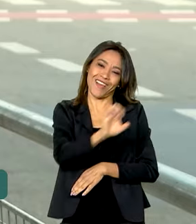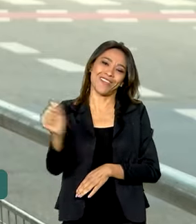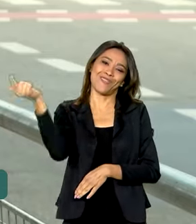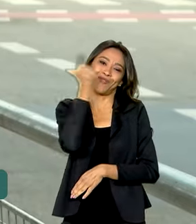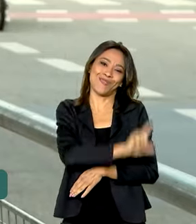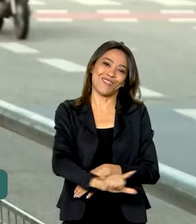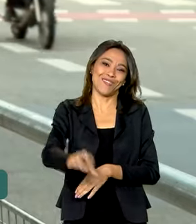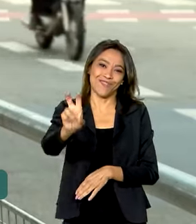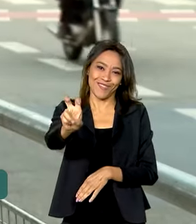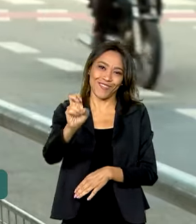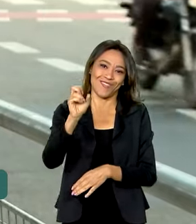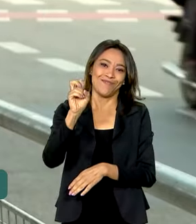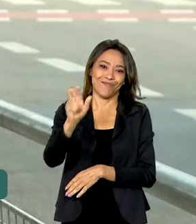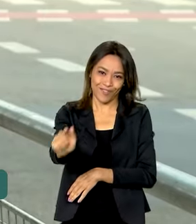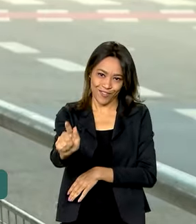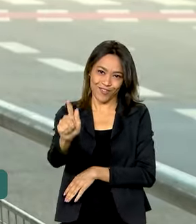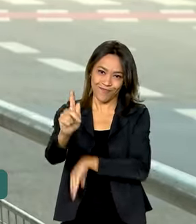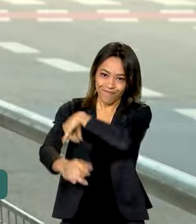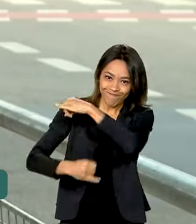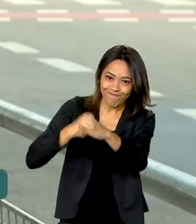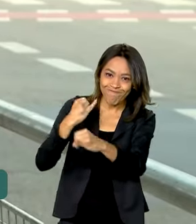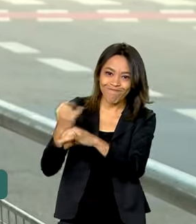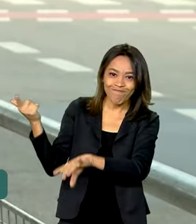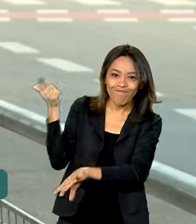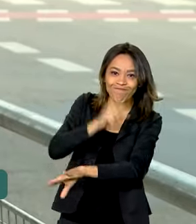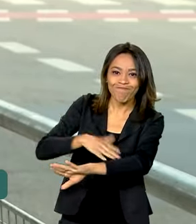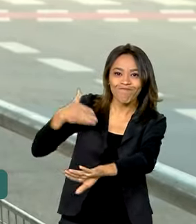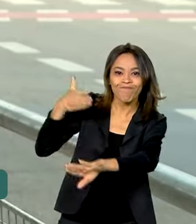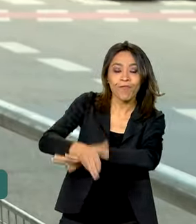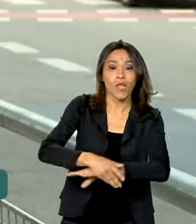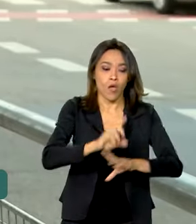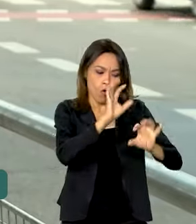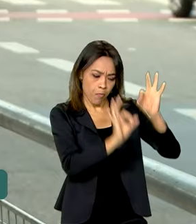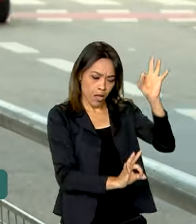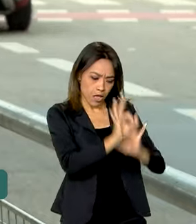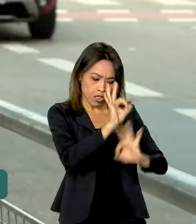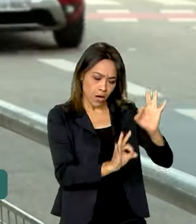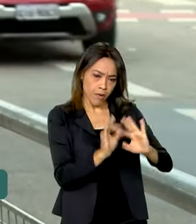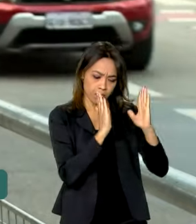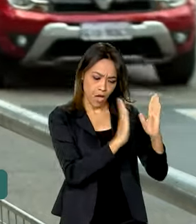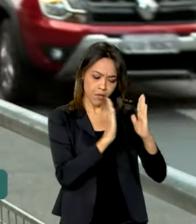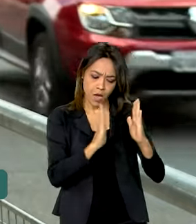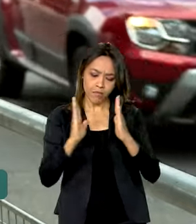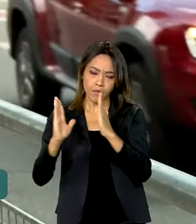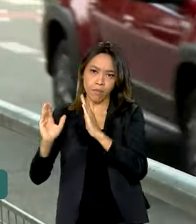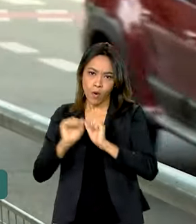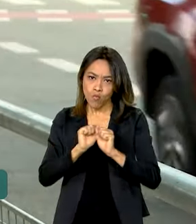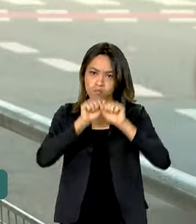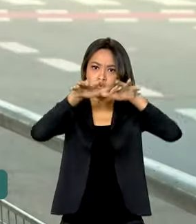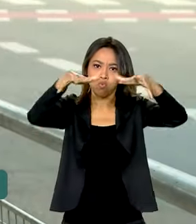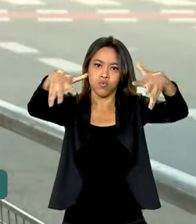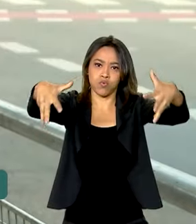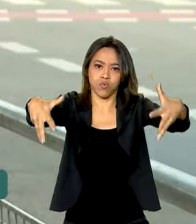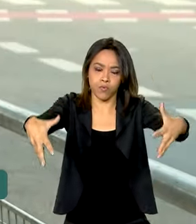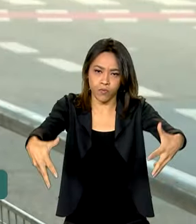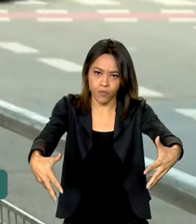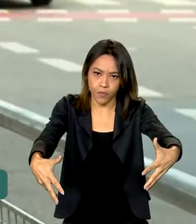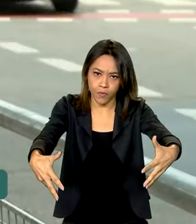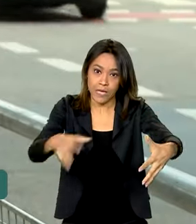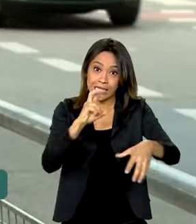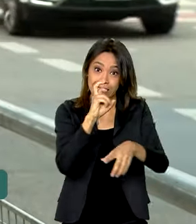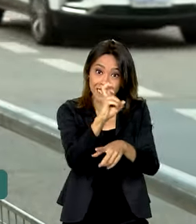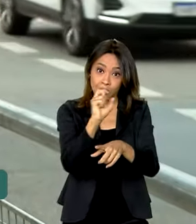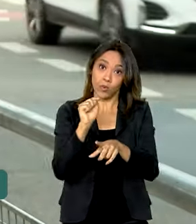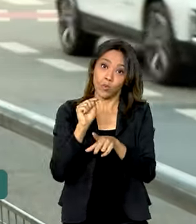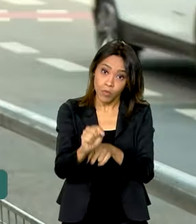contemplados. O cronograma de expansão dessa tecnologia para todos os mais de 5 mil